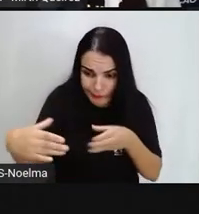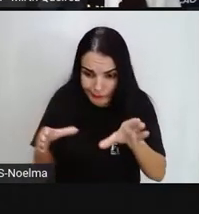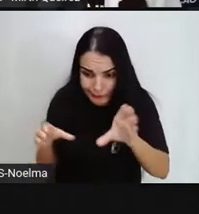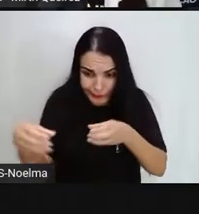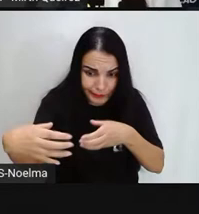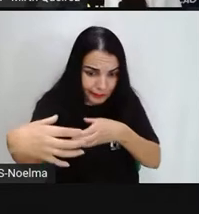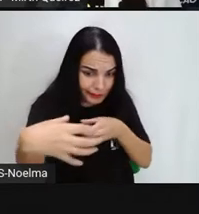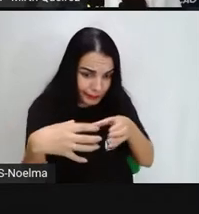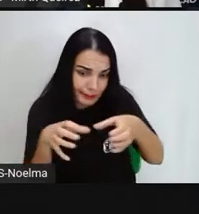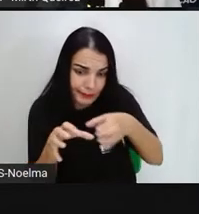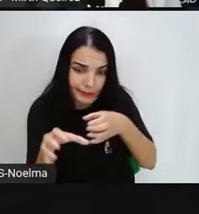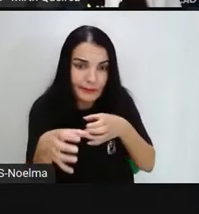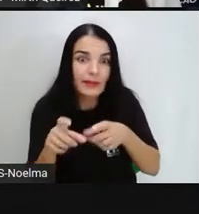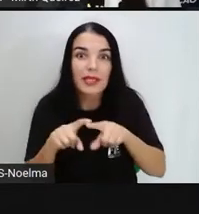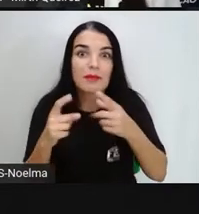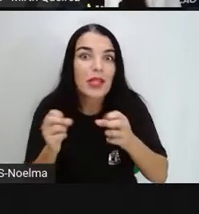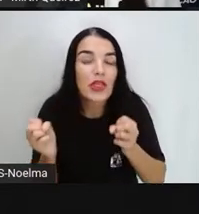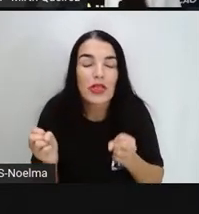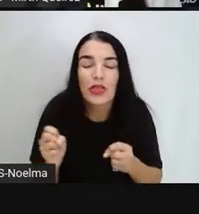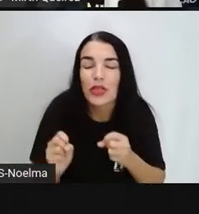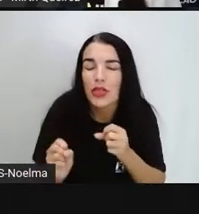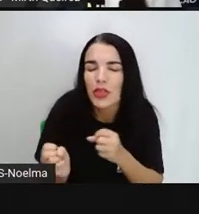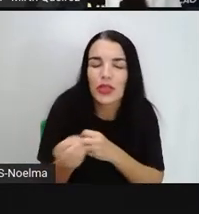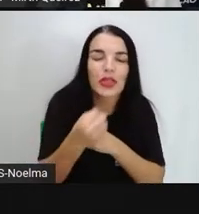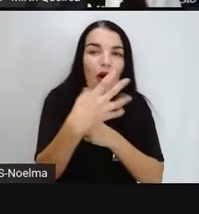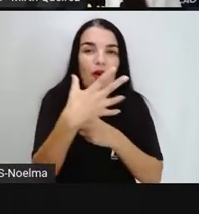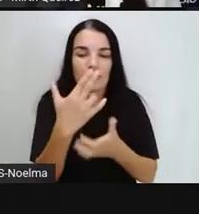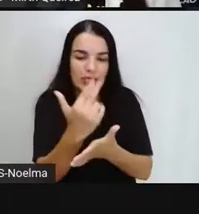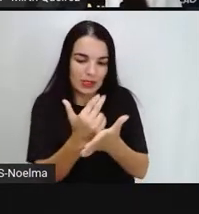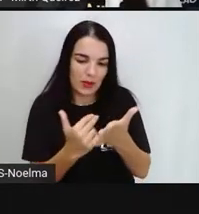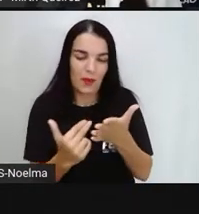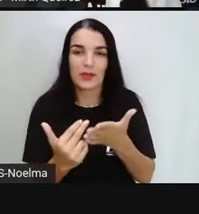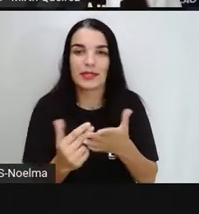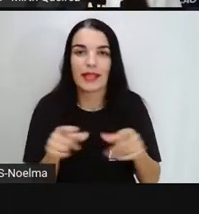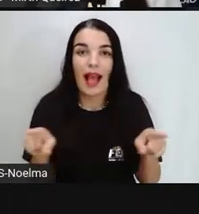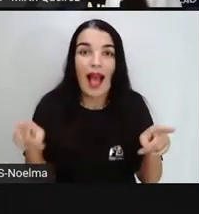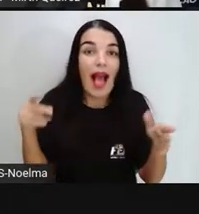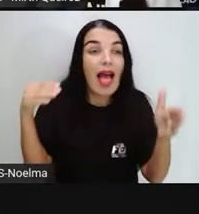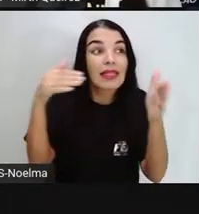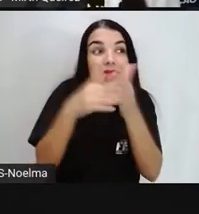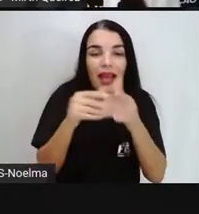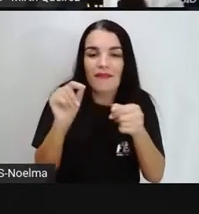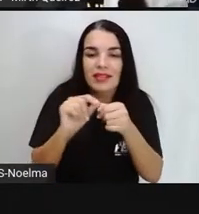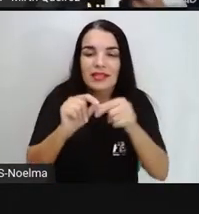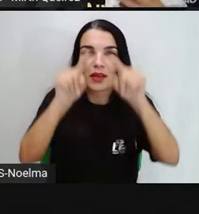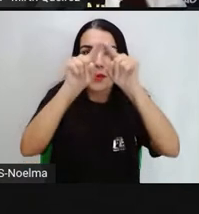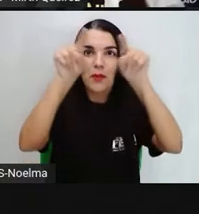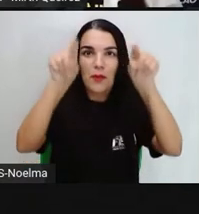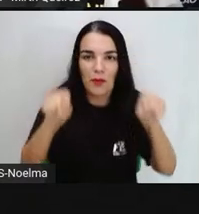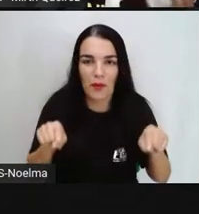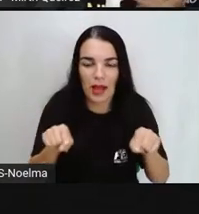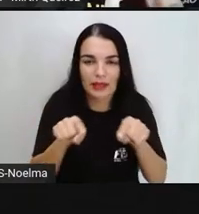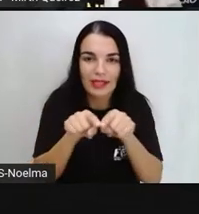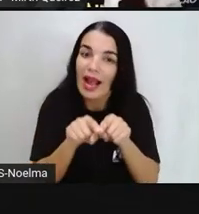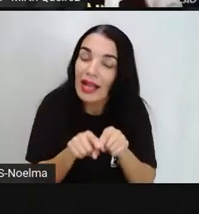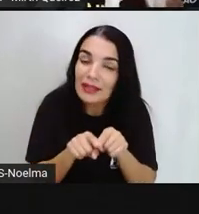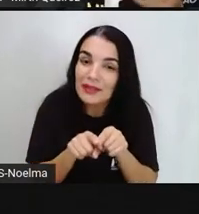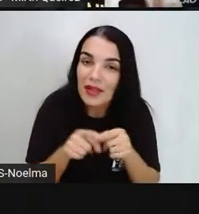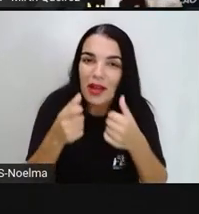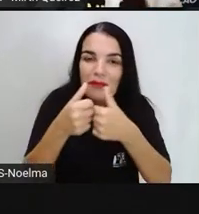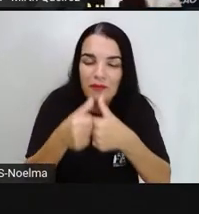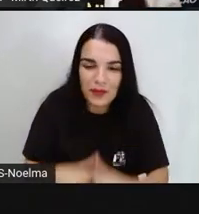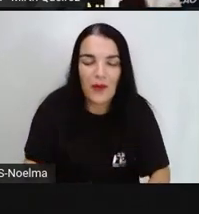peças e formar novamente o quadrado. Mas, enquanto ele estava tentando ali